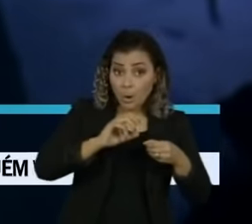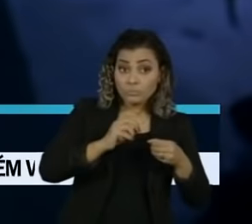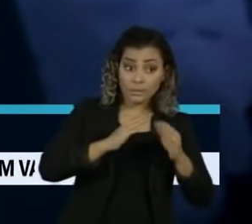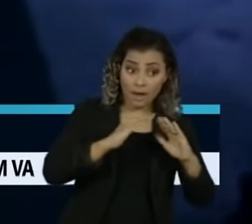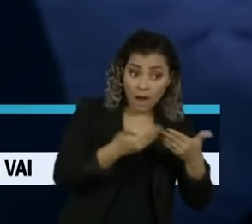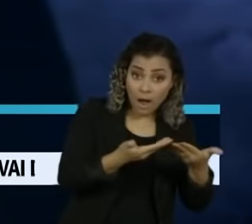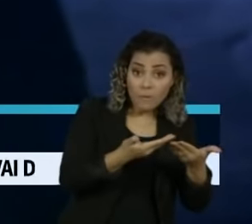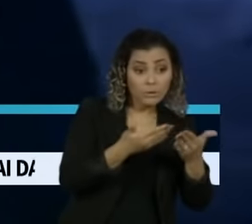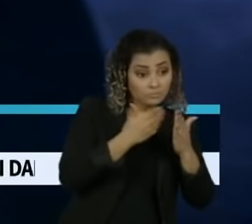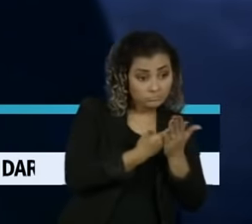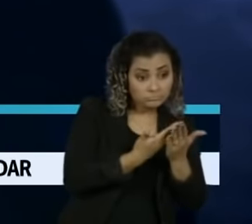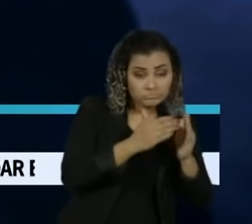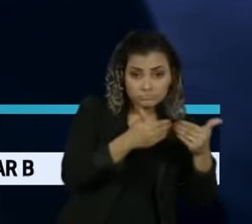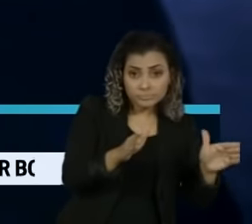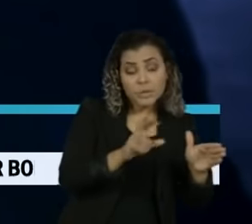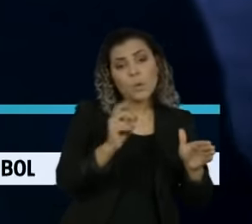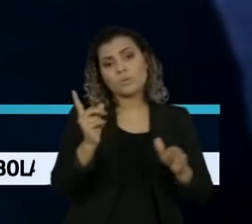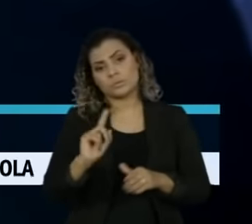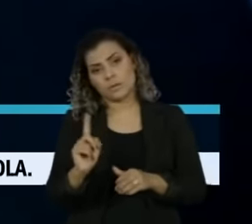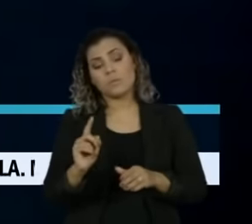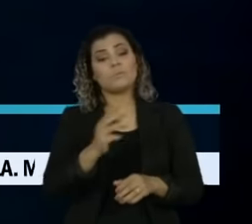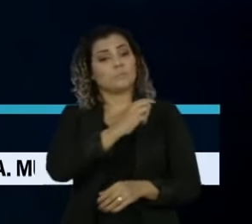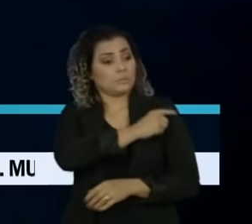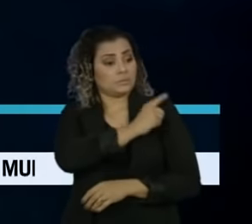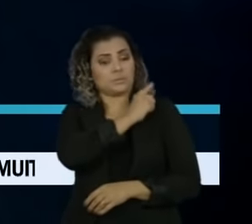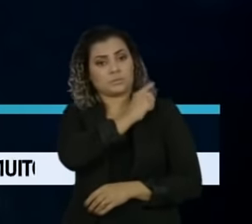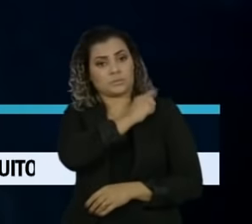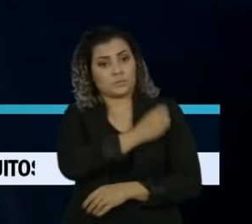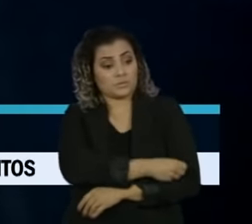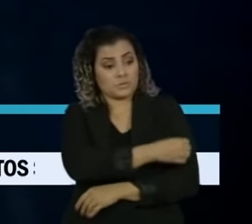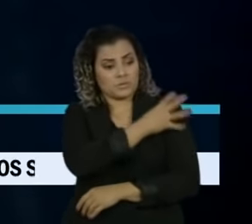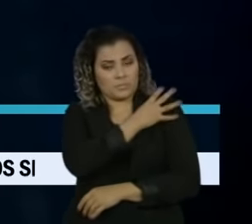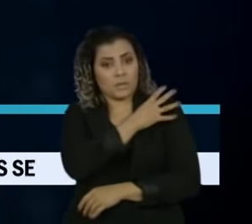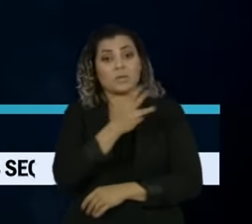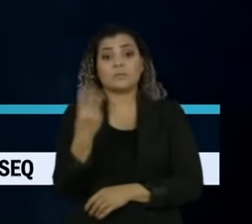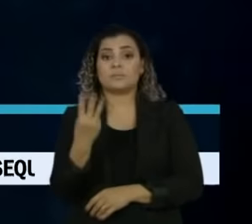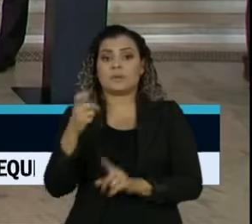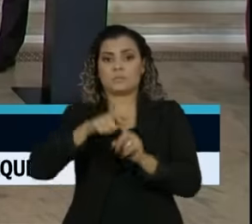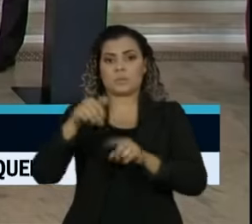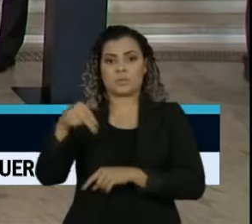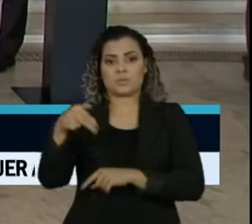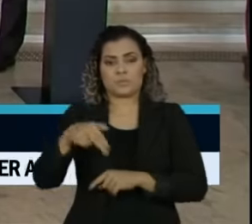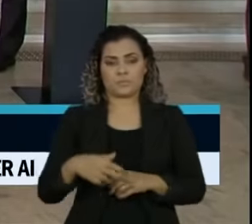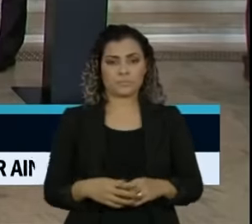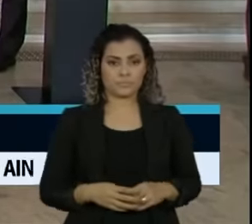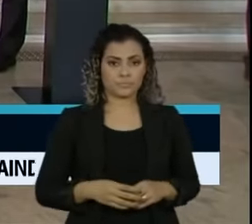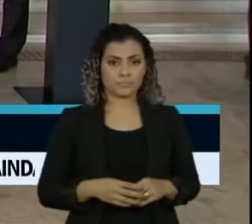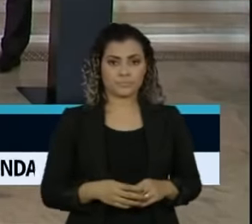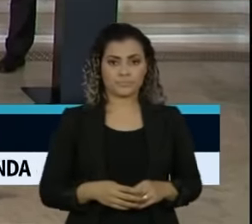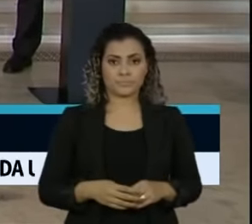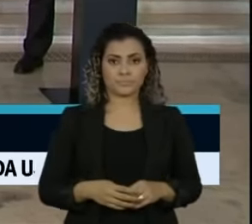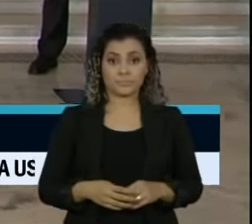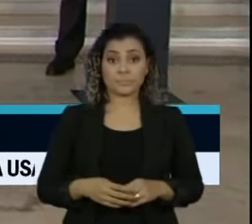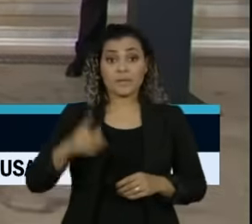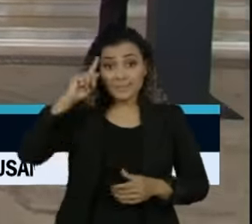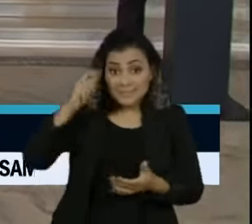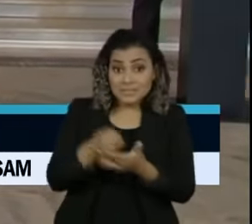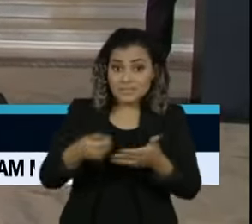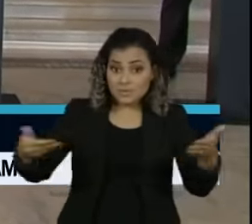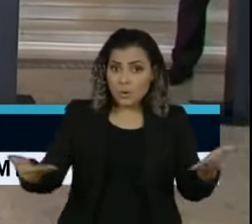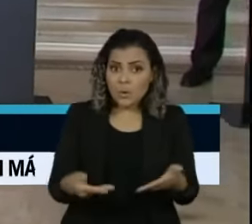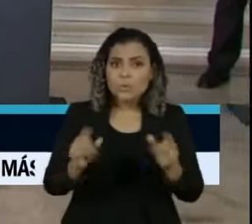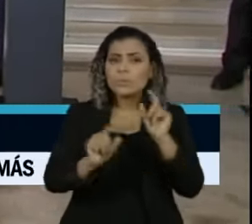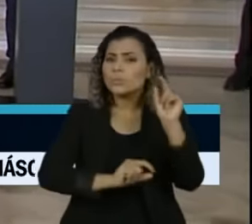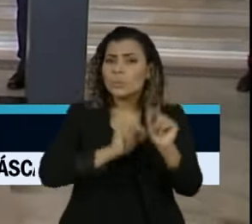não. O ensino fundamental tem retorno previsto para o dia 3 de novembro. A decisão foi